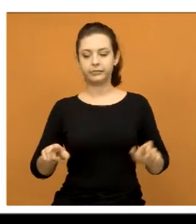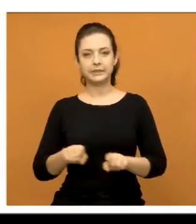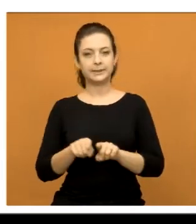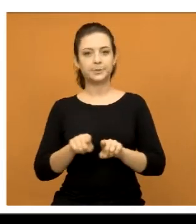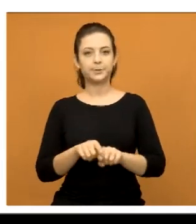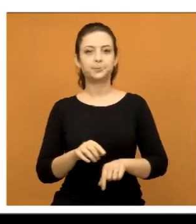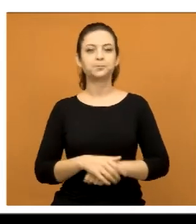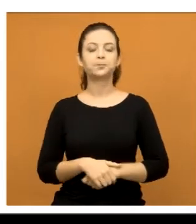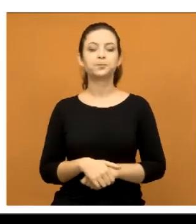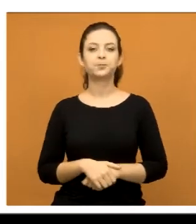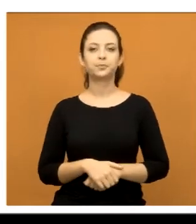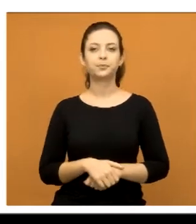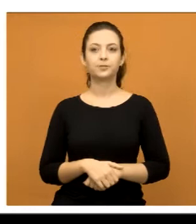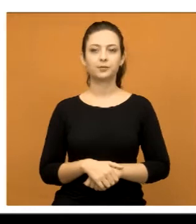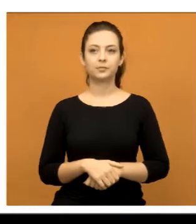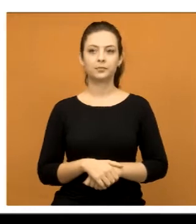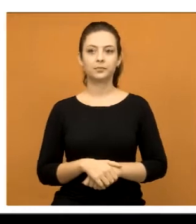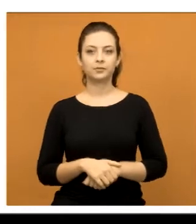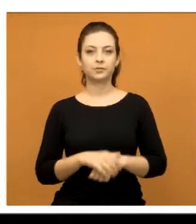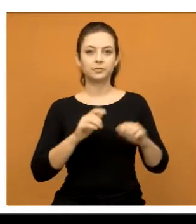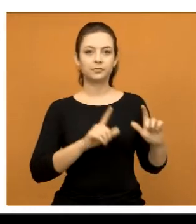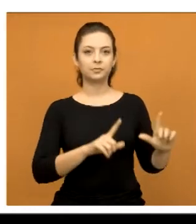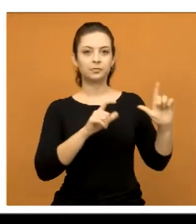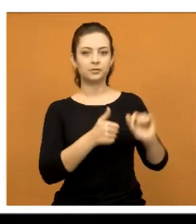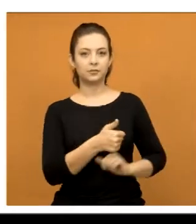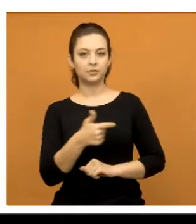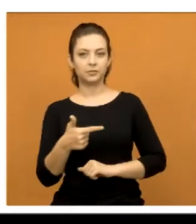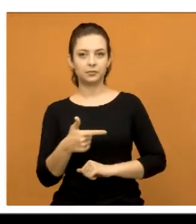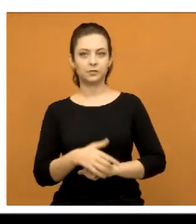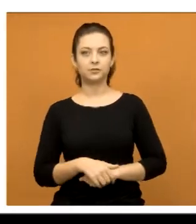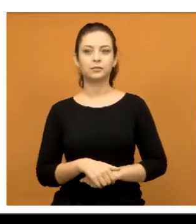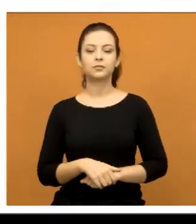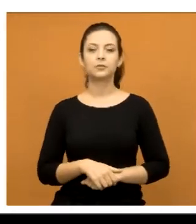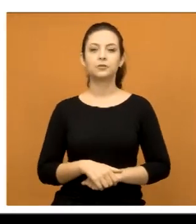podem ir lá, estão lá. E a foto 12 também.